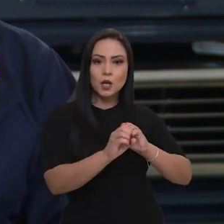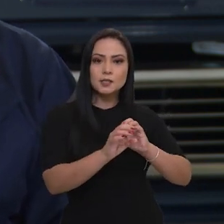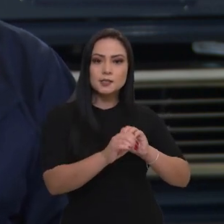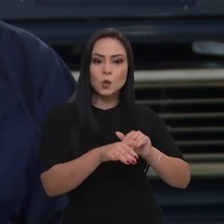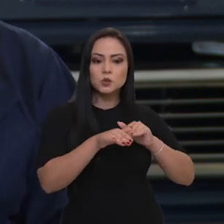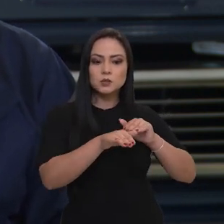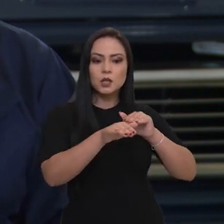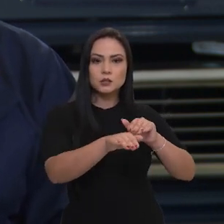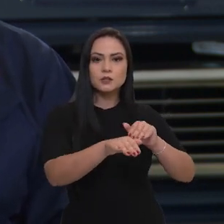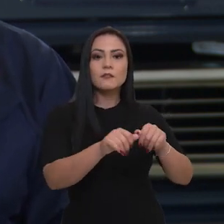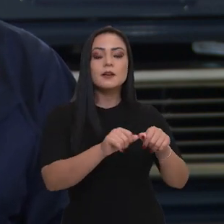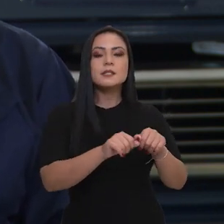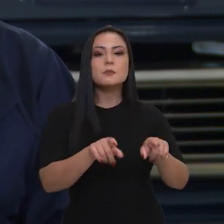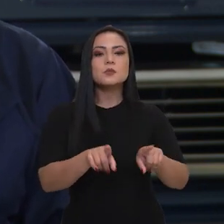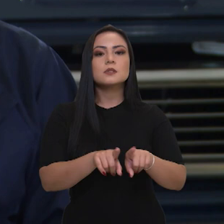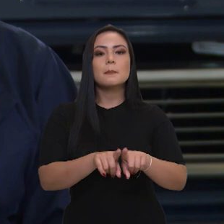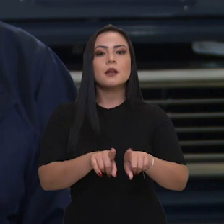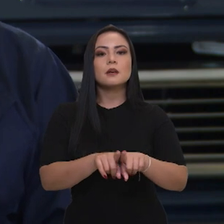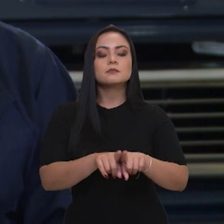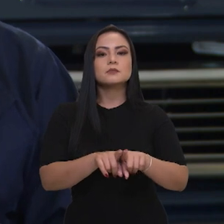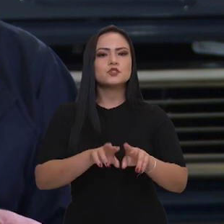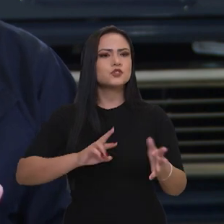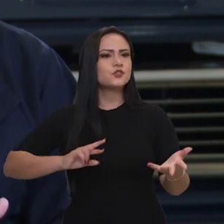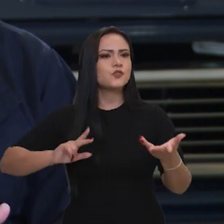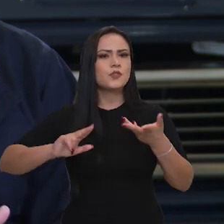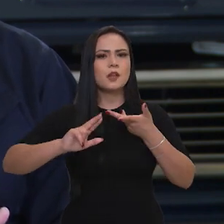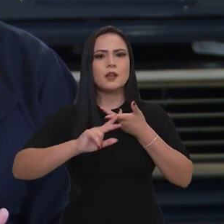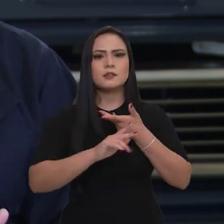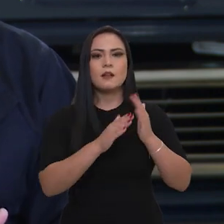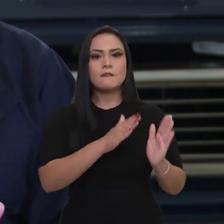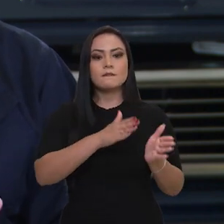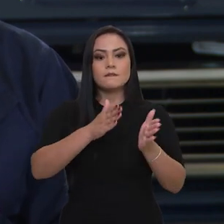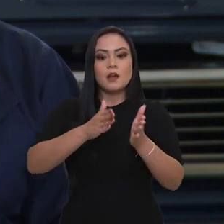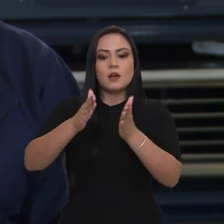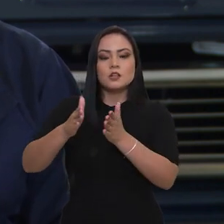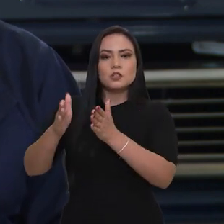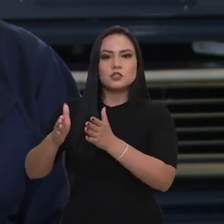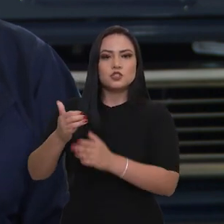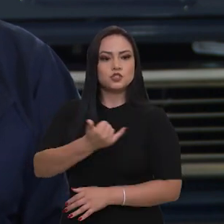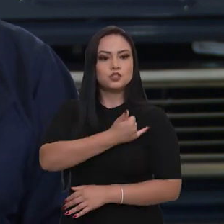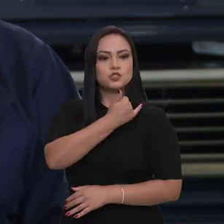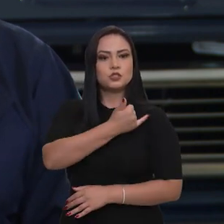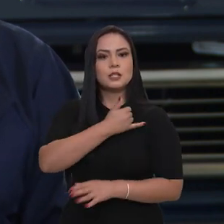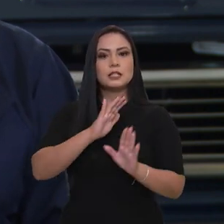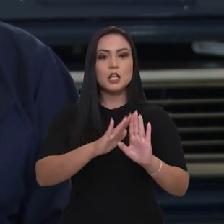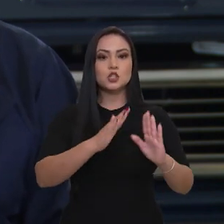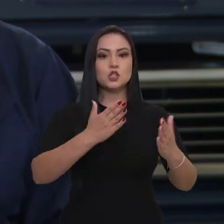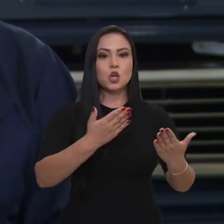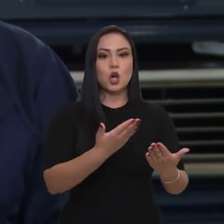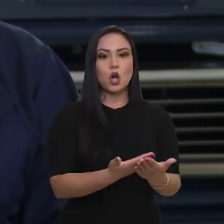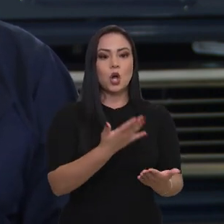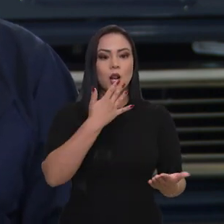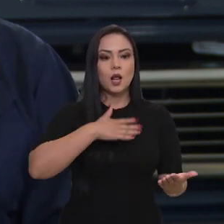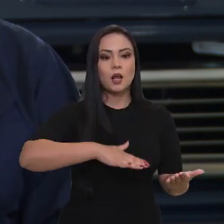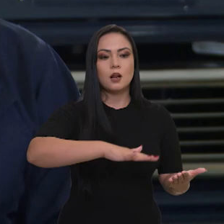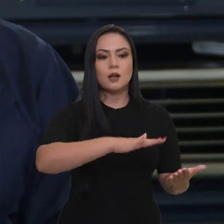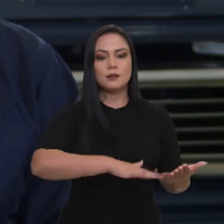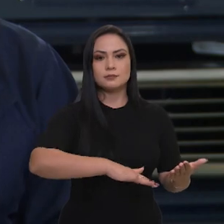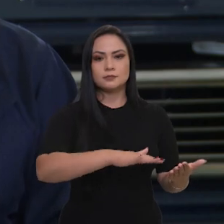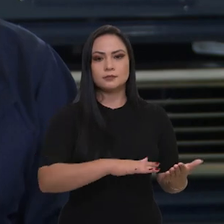várias faixas etárias, desde a escola de criança infantil, em que a gente faz um trabalho